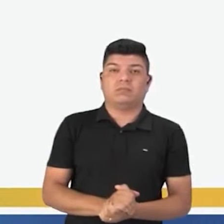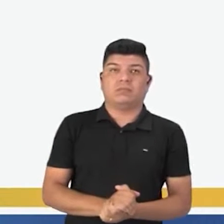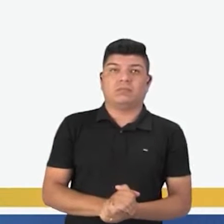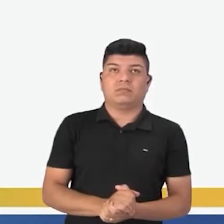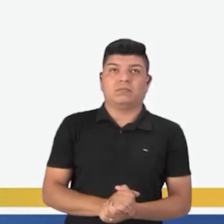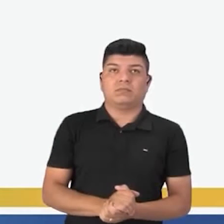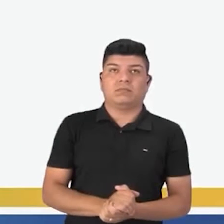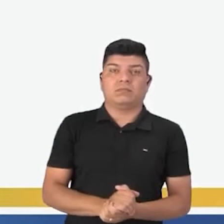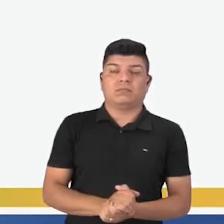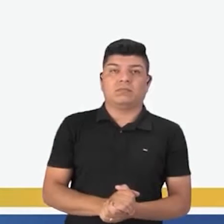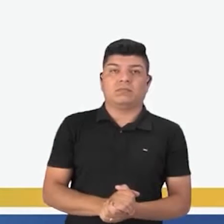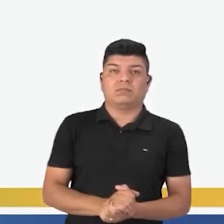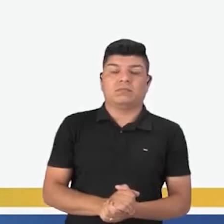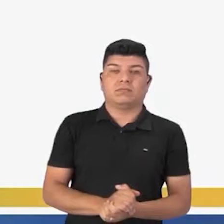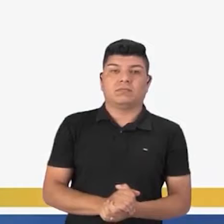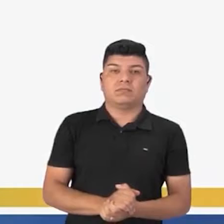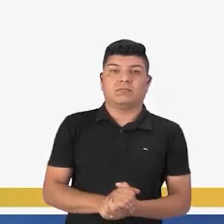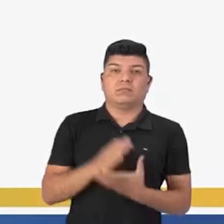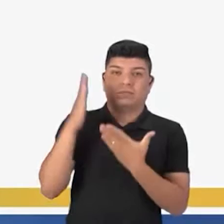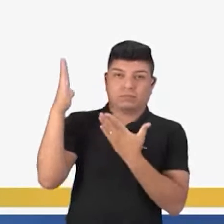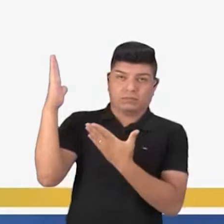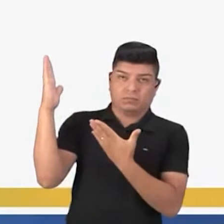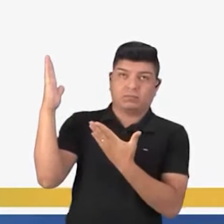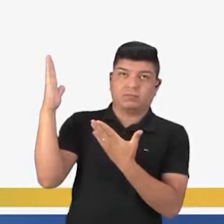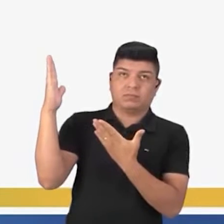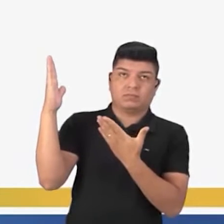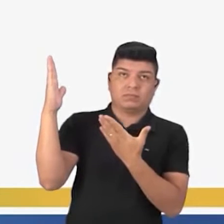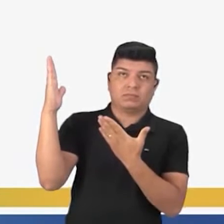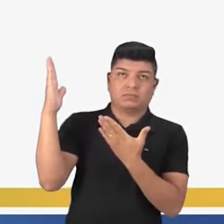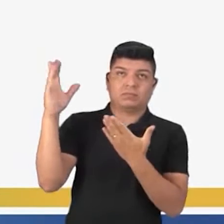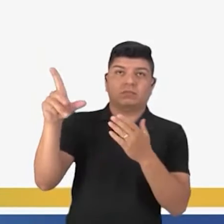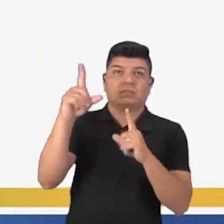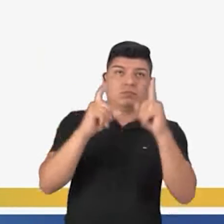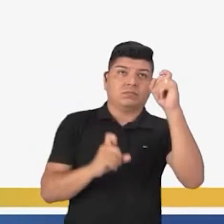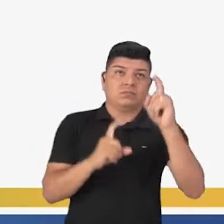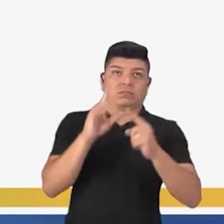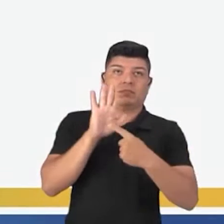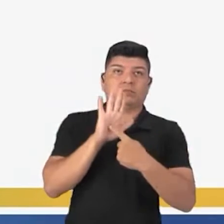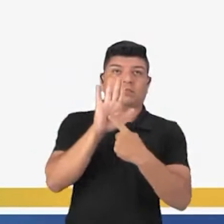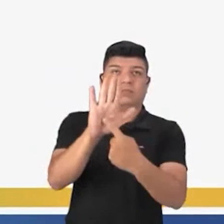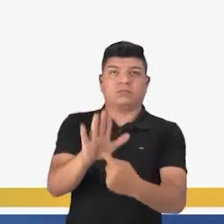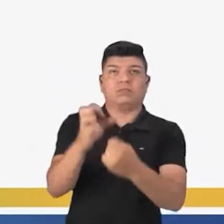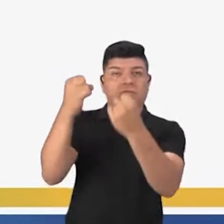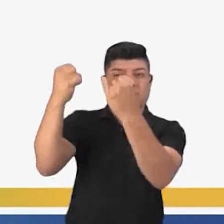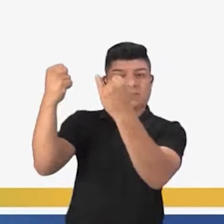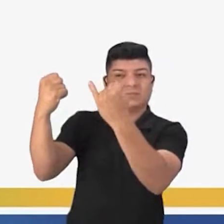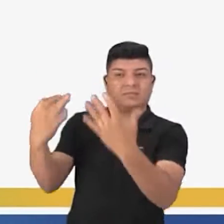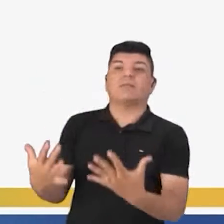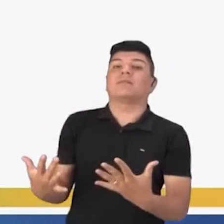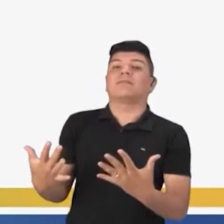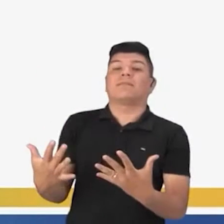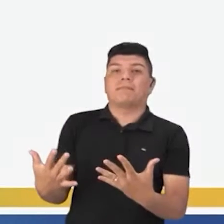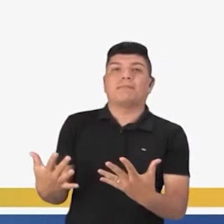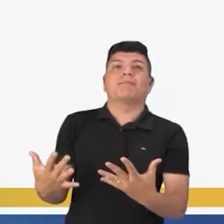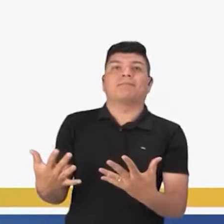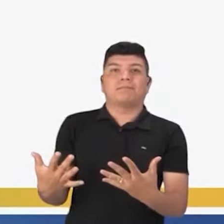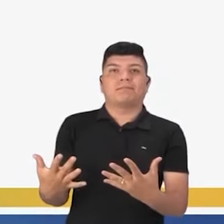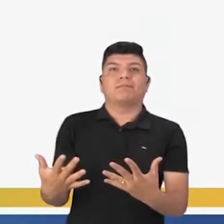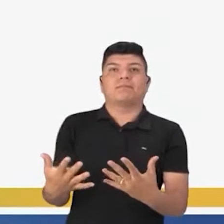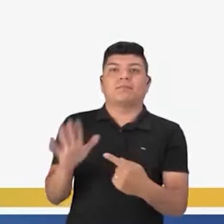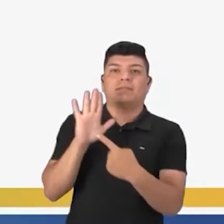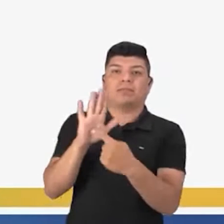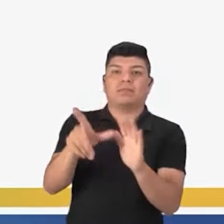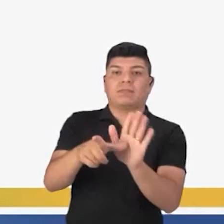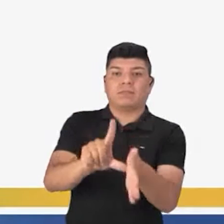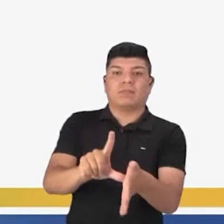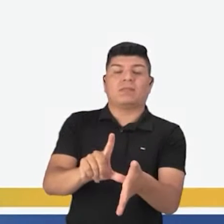de explicação. São os operadores que representam uma explicação sobre o